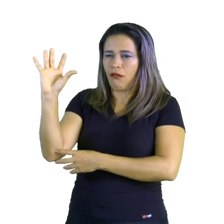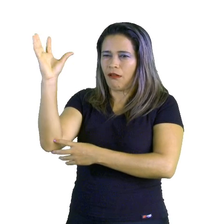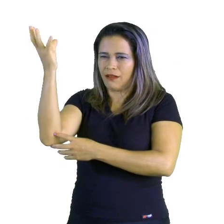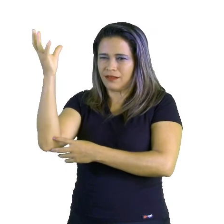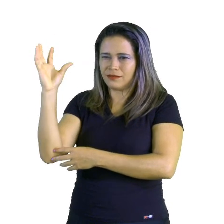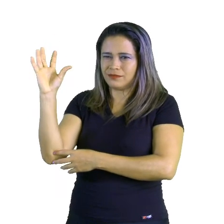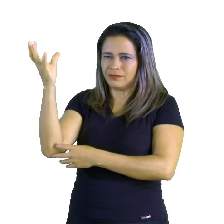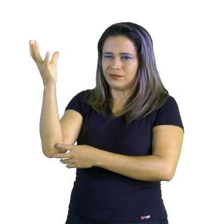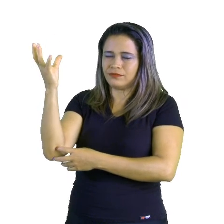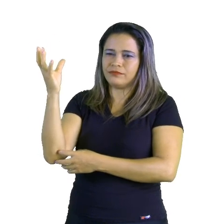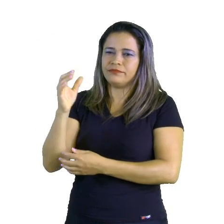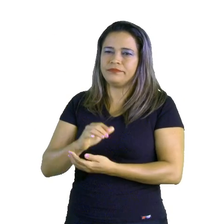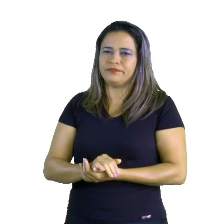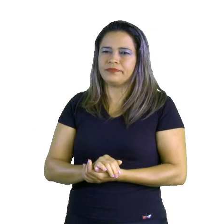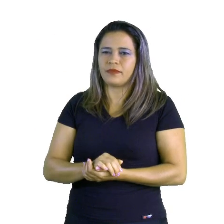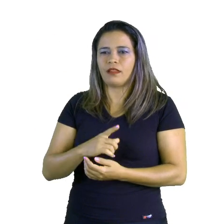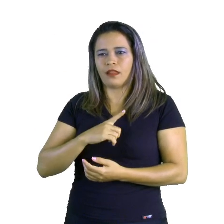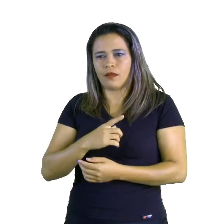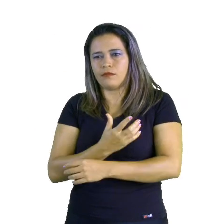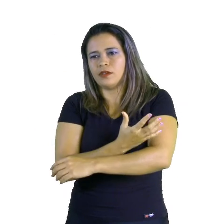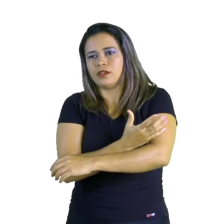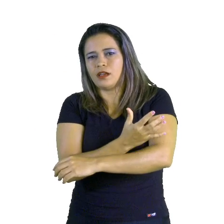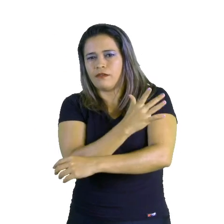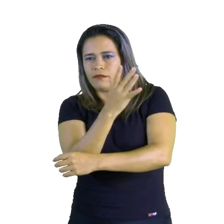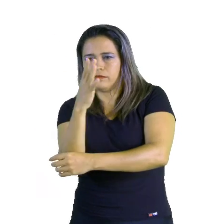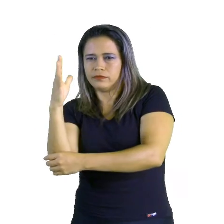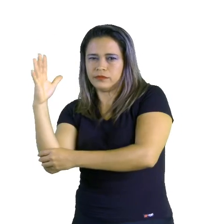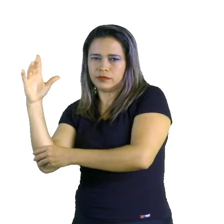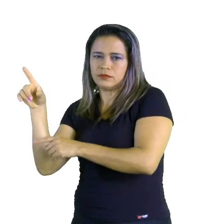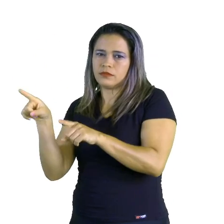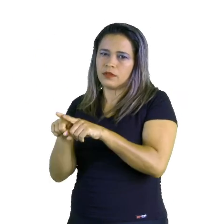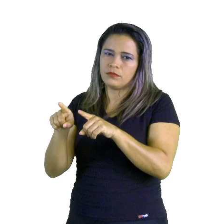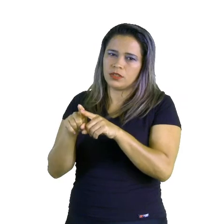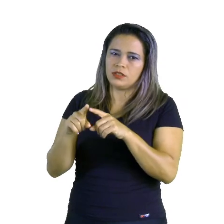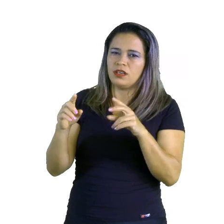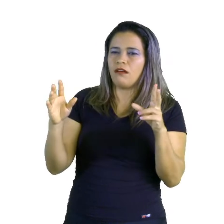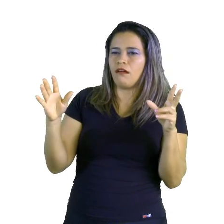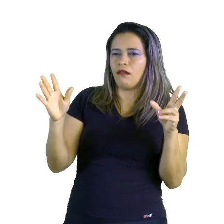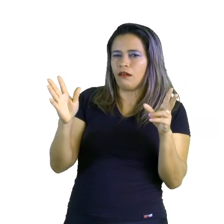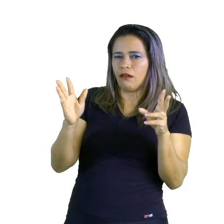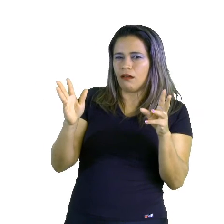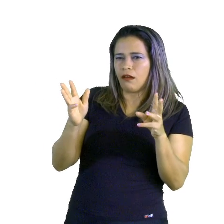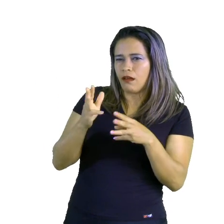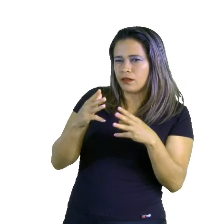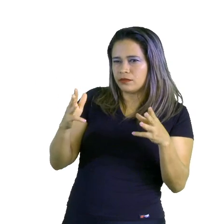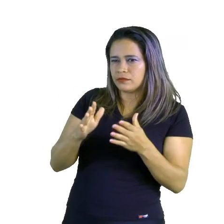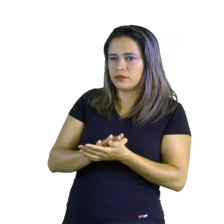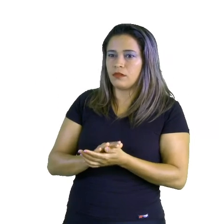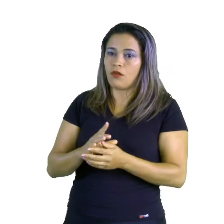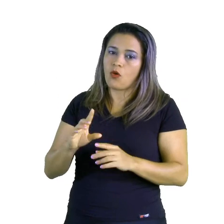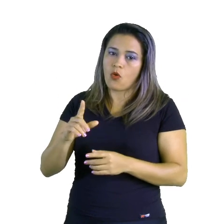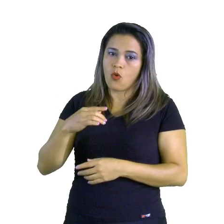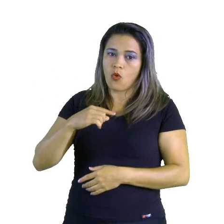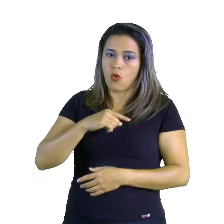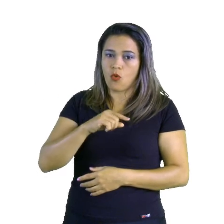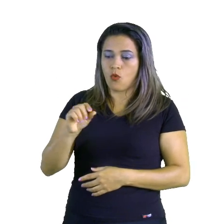temperado, portanto, as florestas também são subtropicais e temperadas, com exceção do oeste da China, que